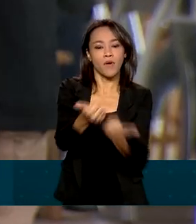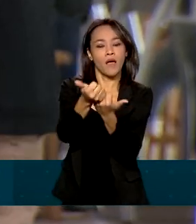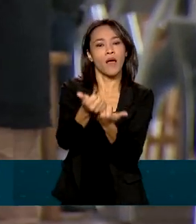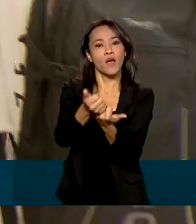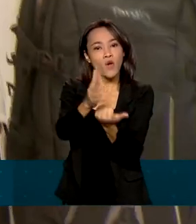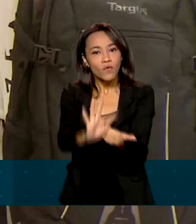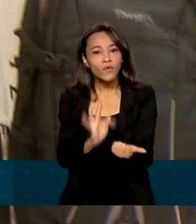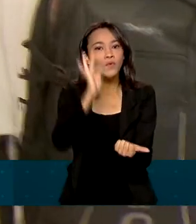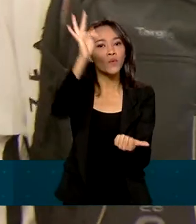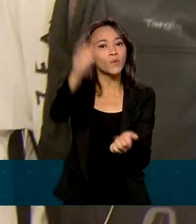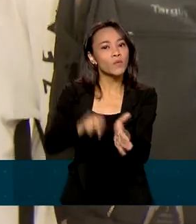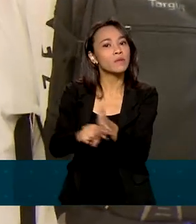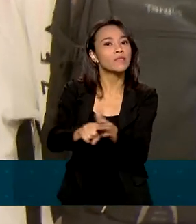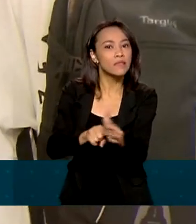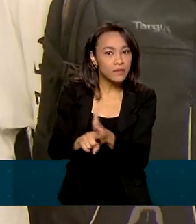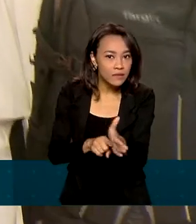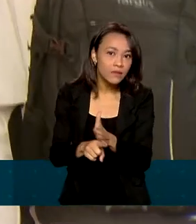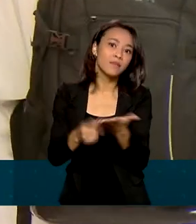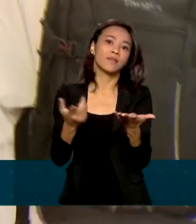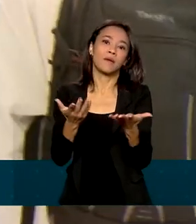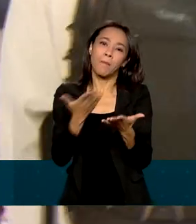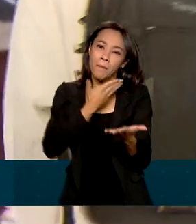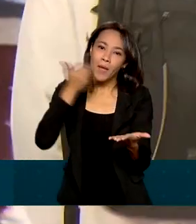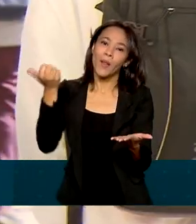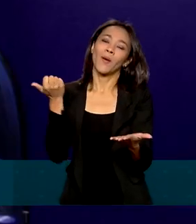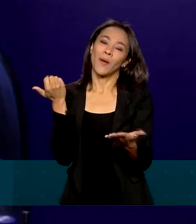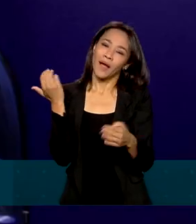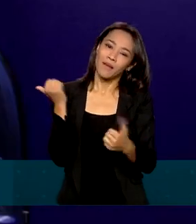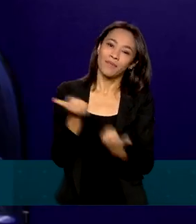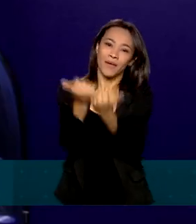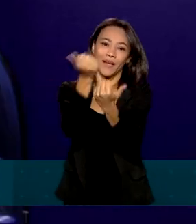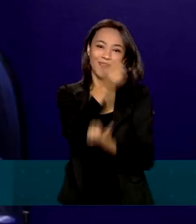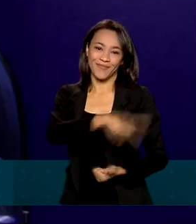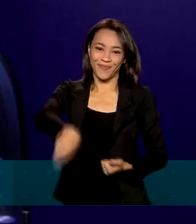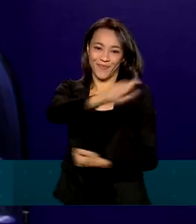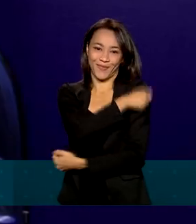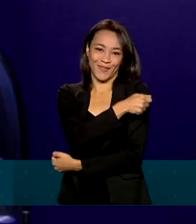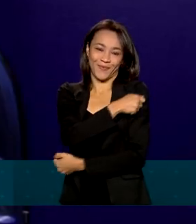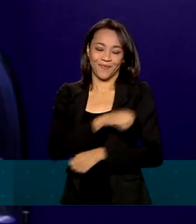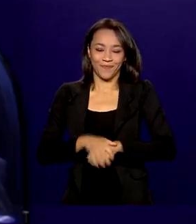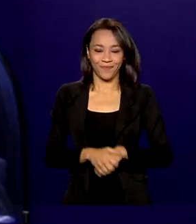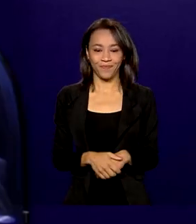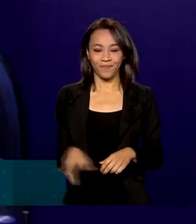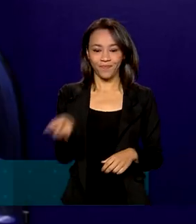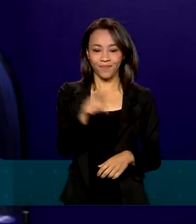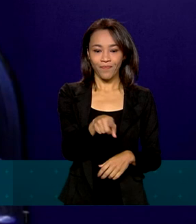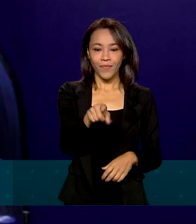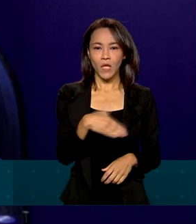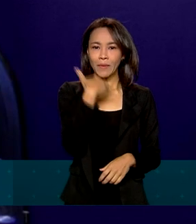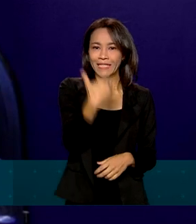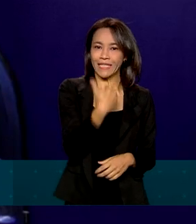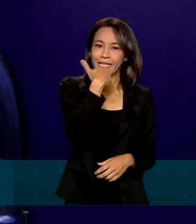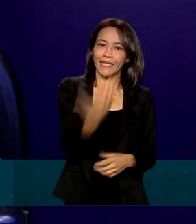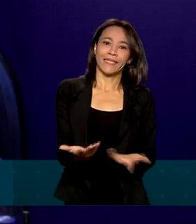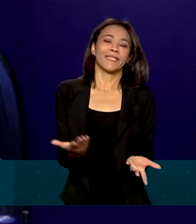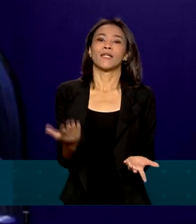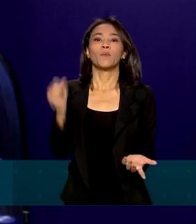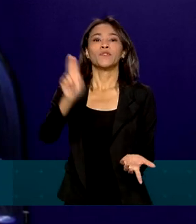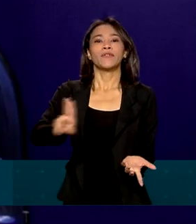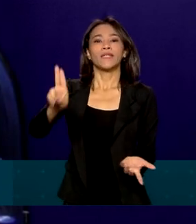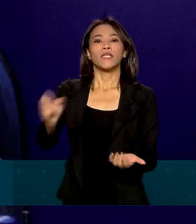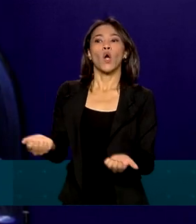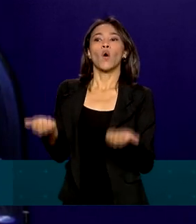futuras com o fim de atender mais estudantes. Não adianta uma instituição oferecer